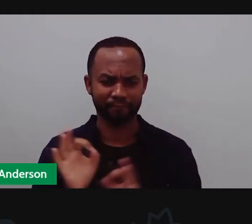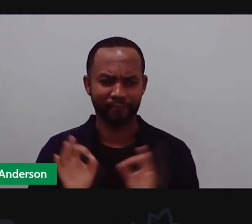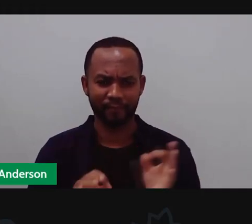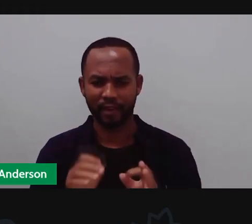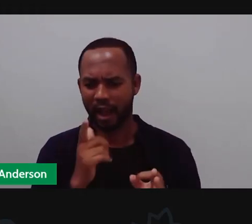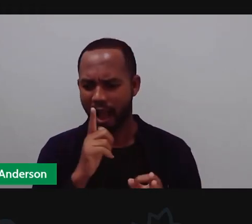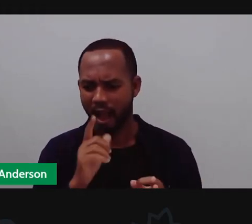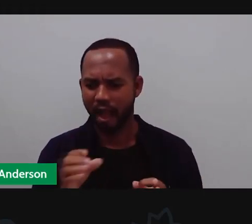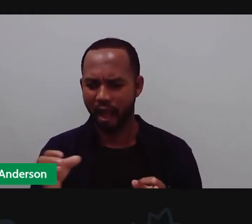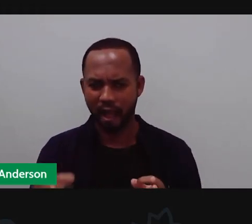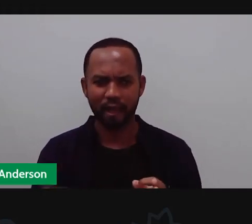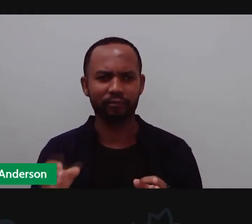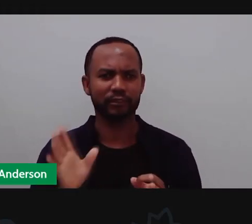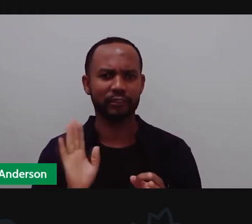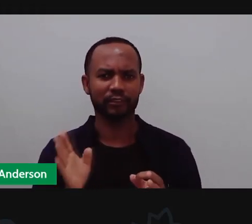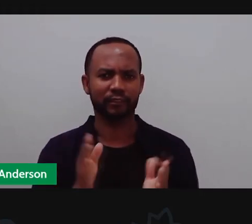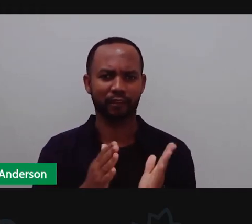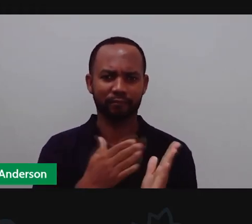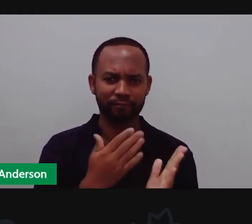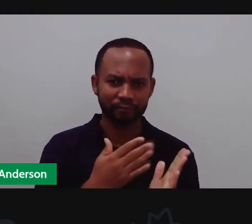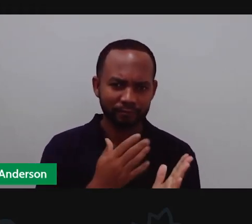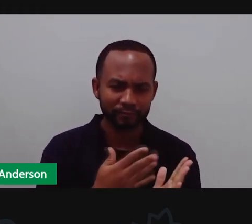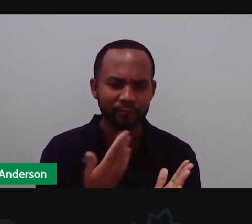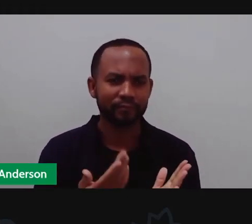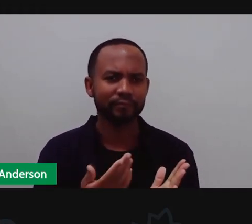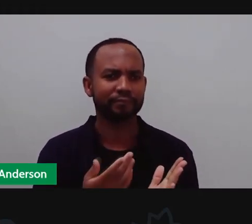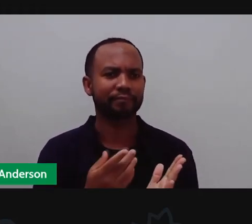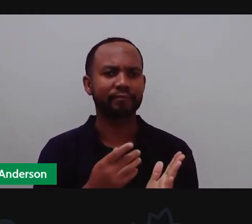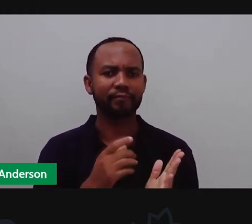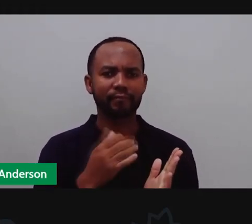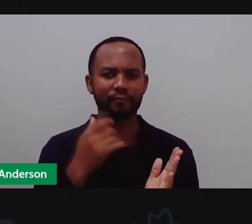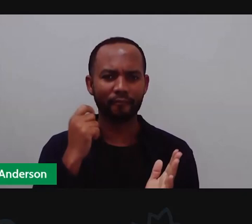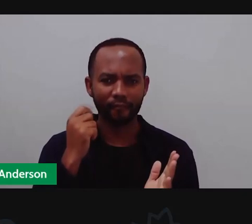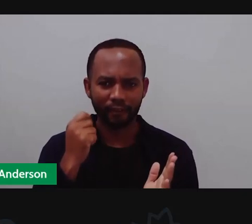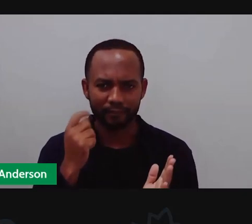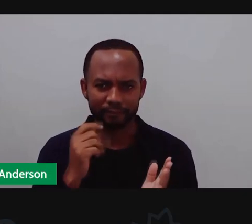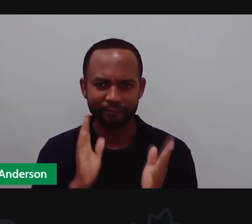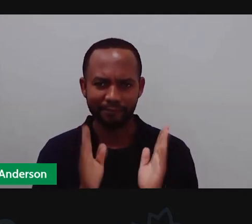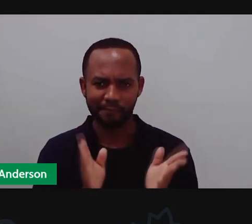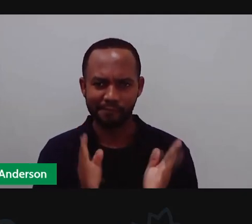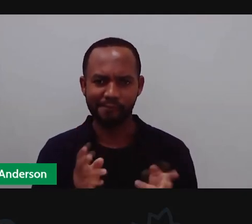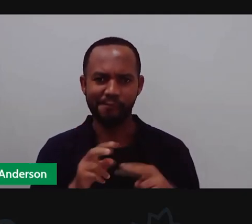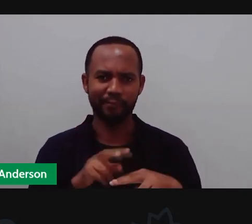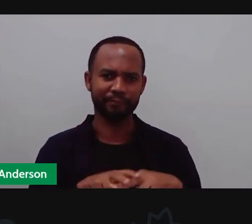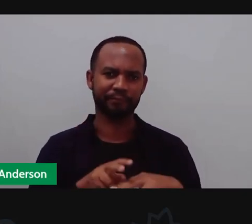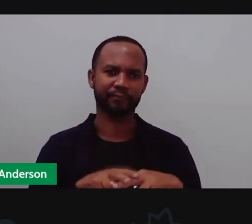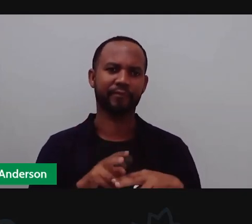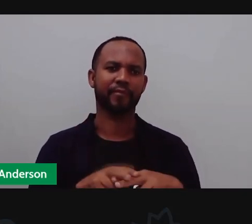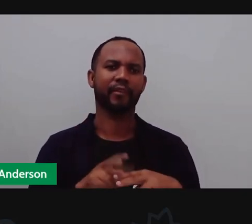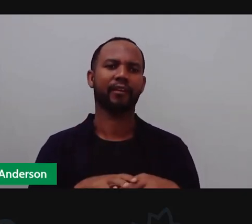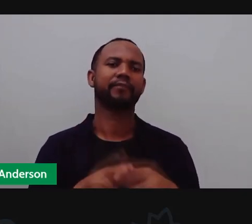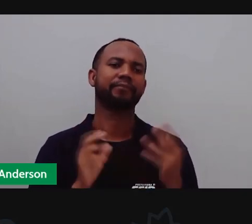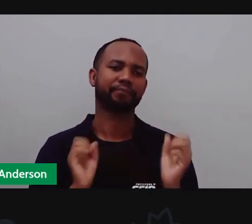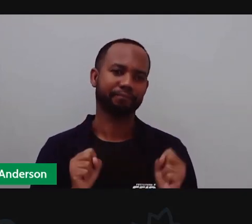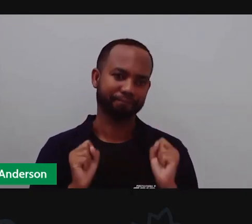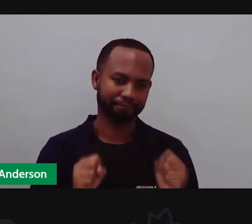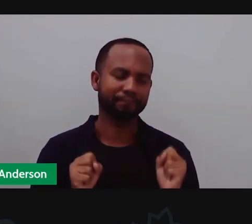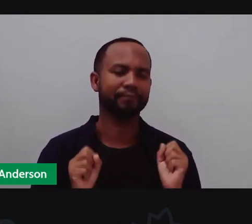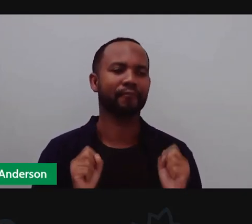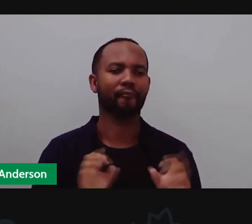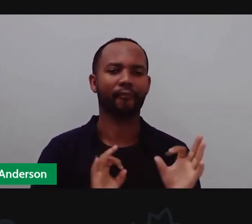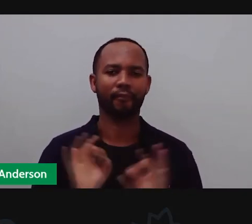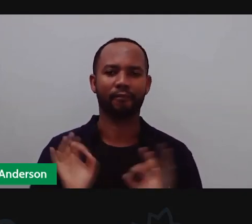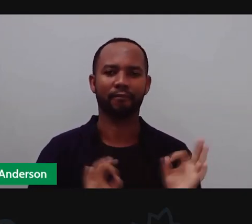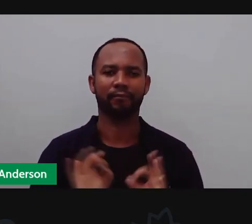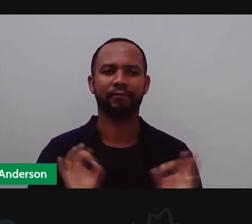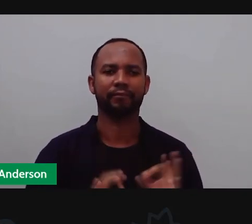água aí? Arrumaram um caderninho, um lápis? Estão em uma posição confortável? Pois é, quem não se arrumou, aí agora é